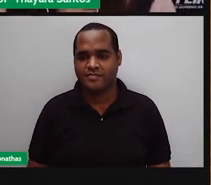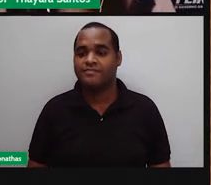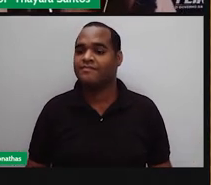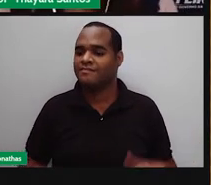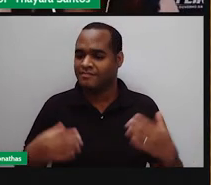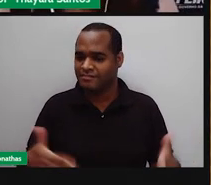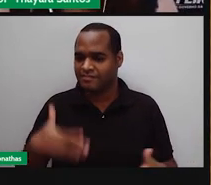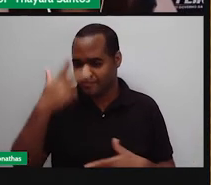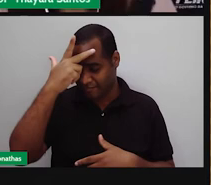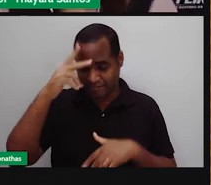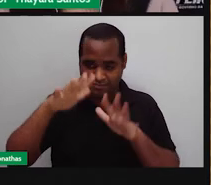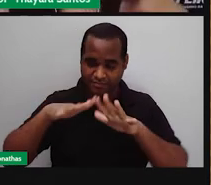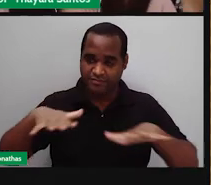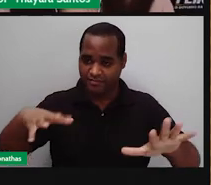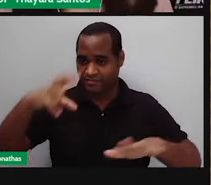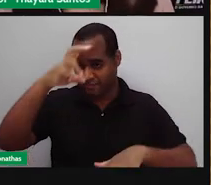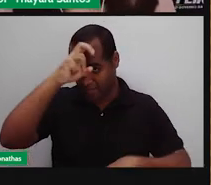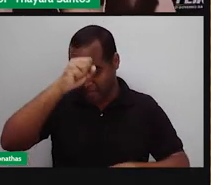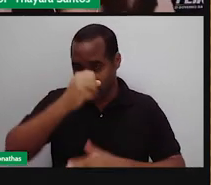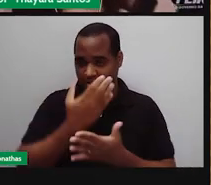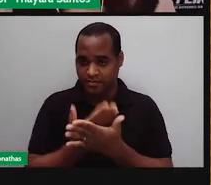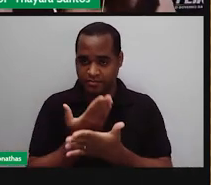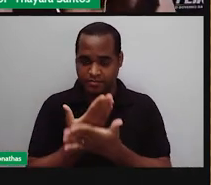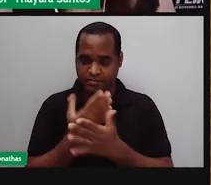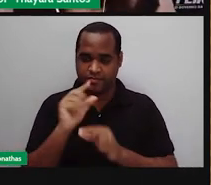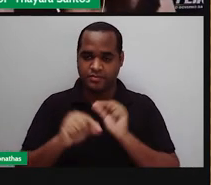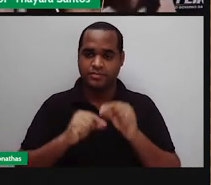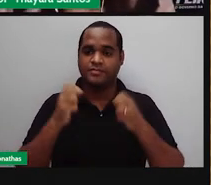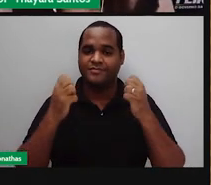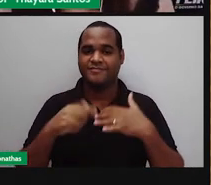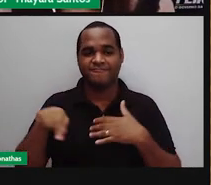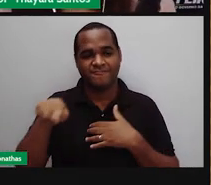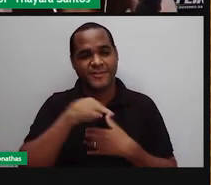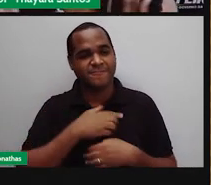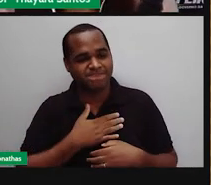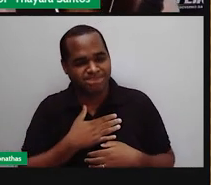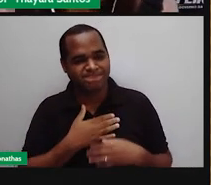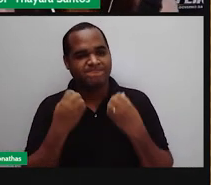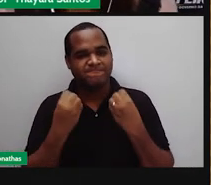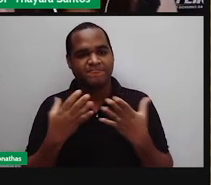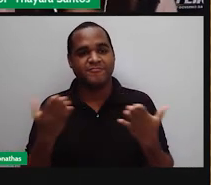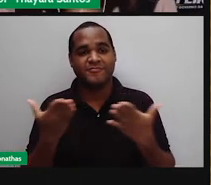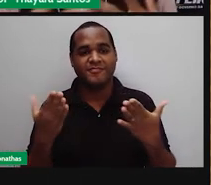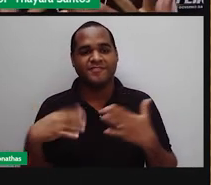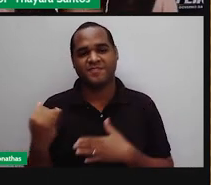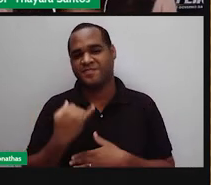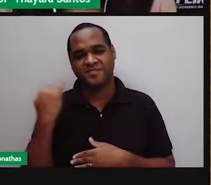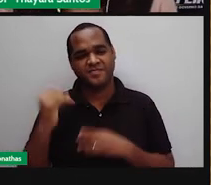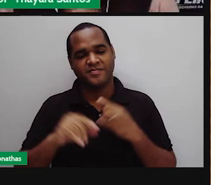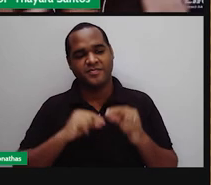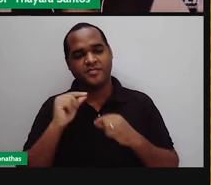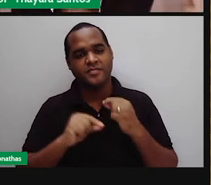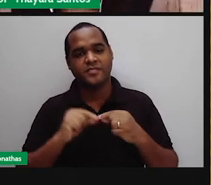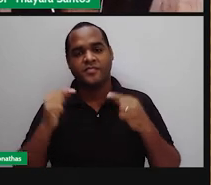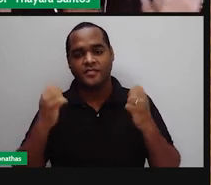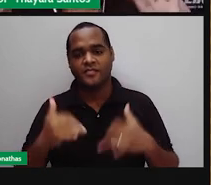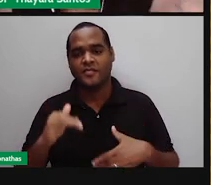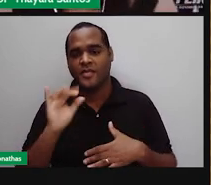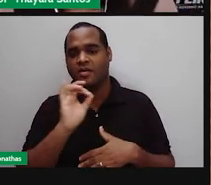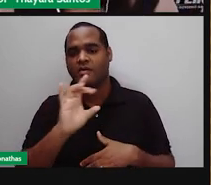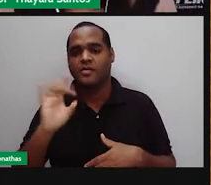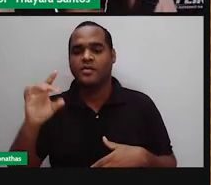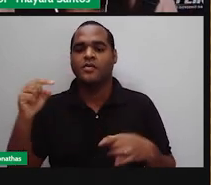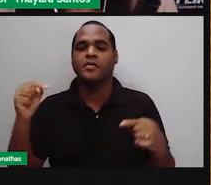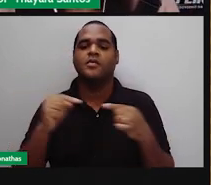E aí, pessoal? A gente conseguiu estudar hoje os cinco sentidos. Eu espero que vocês tenham gostado, que tenham achado interessante, porque eu acho esse conteúdo